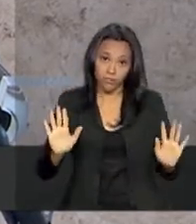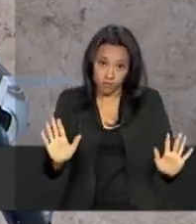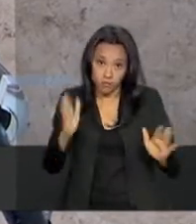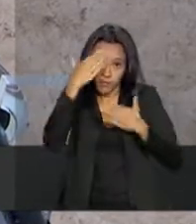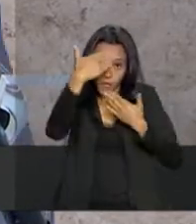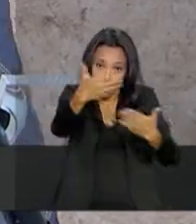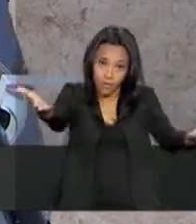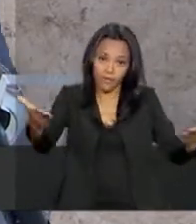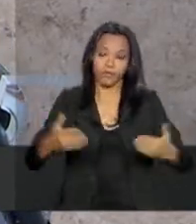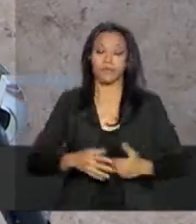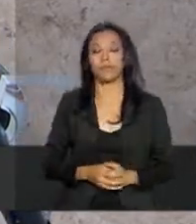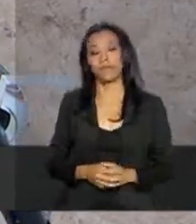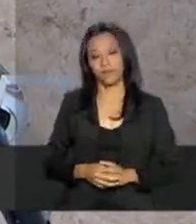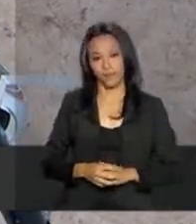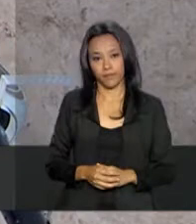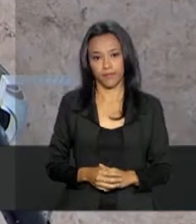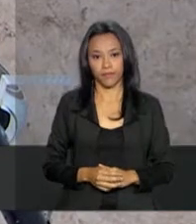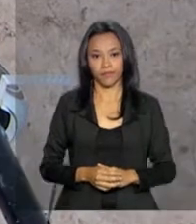Obrigado a todos, bom dia aí.